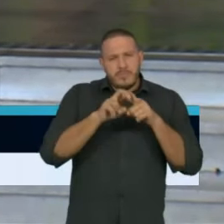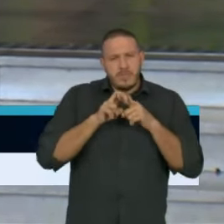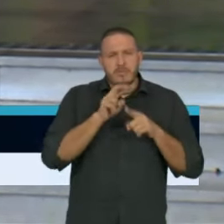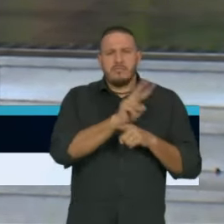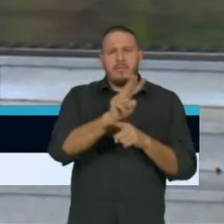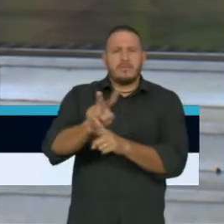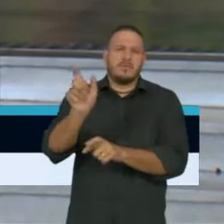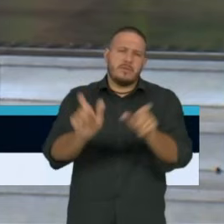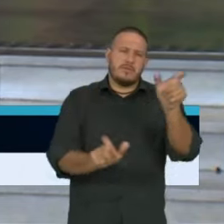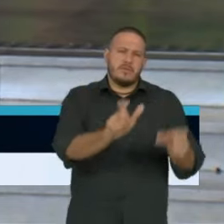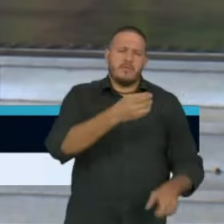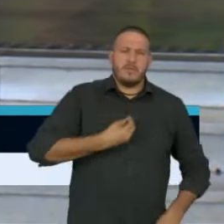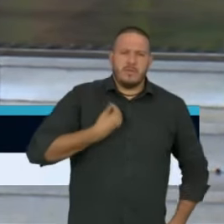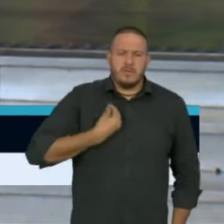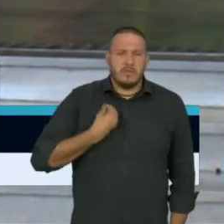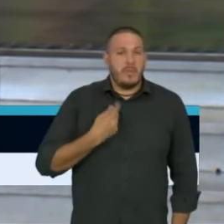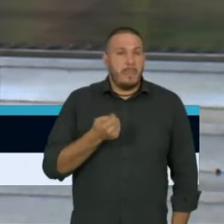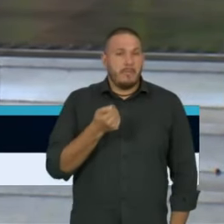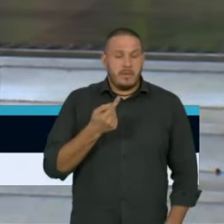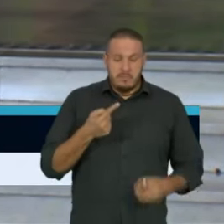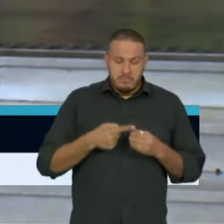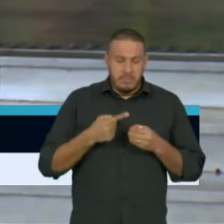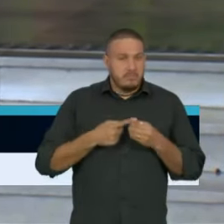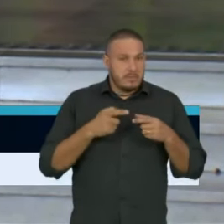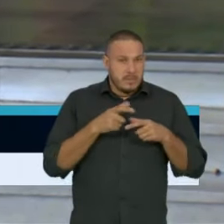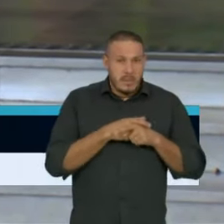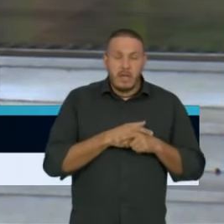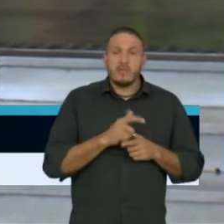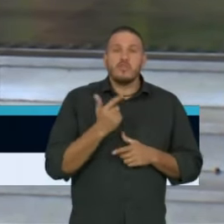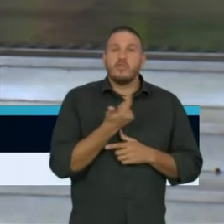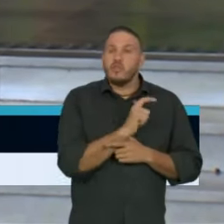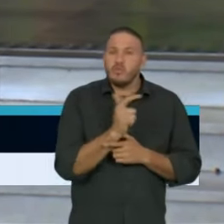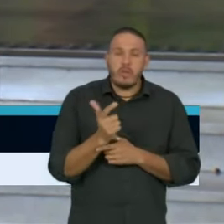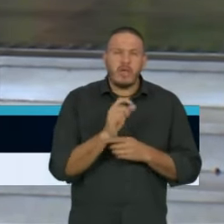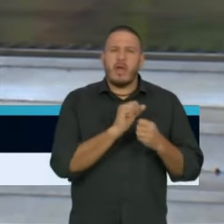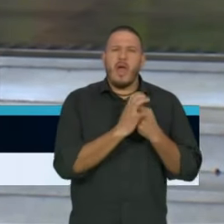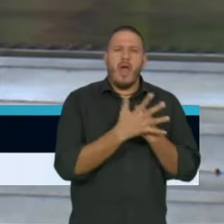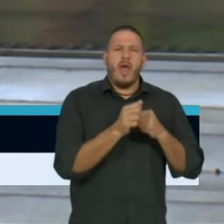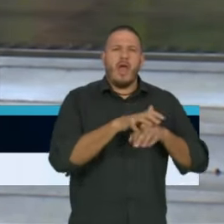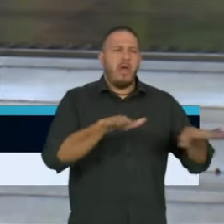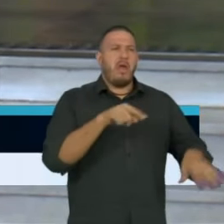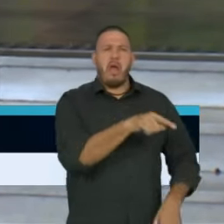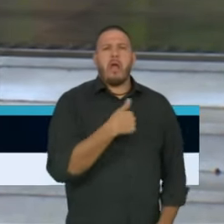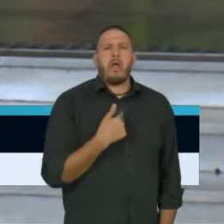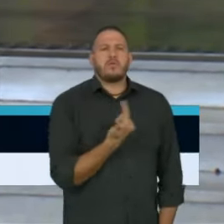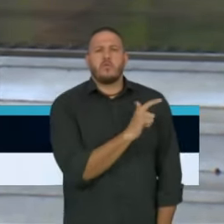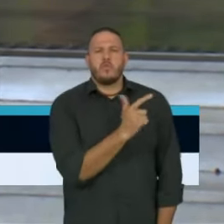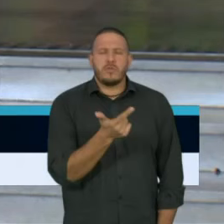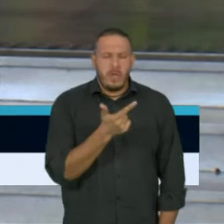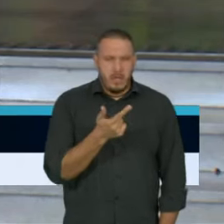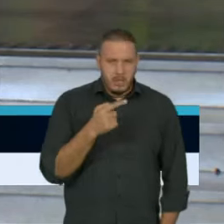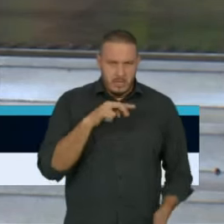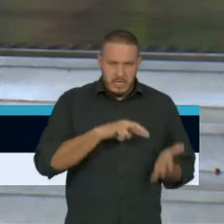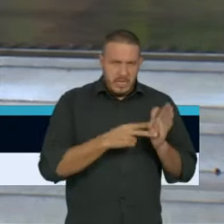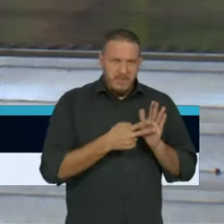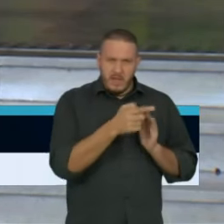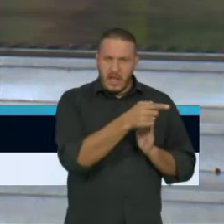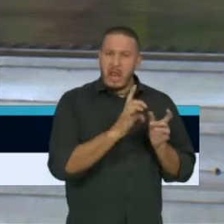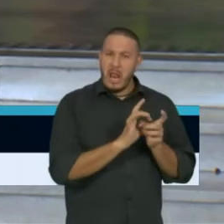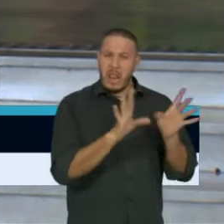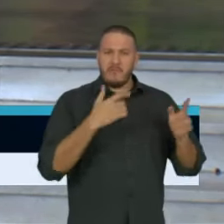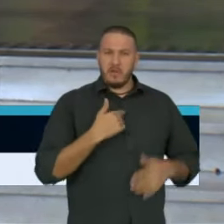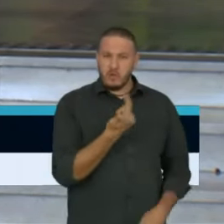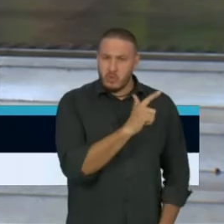cidadãos. O fato de uma pequena cidade não ter um caso de coronavírus não significa que ela está livre de